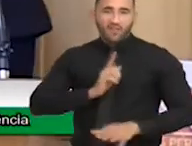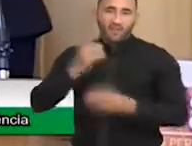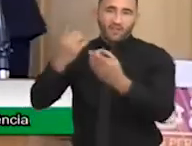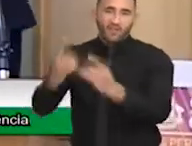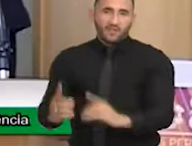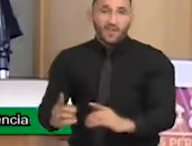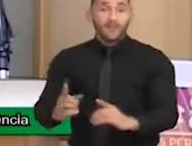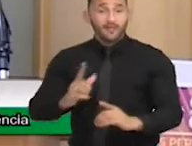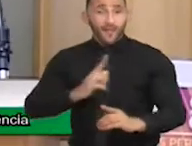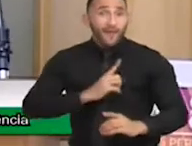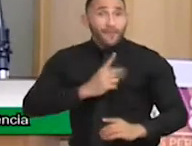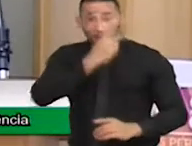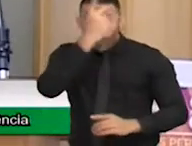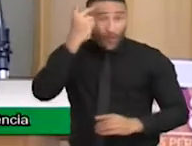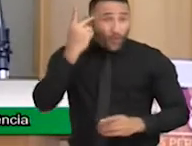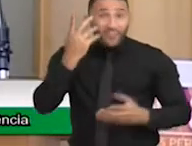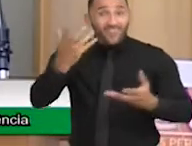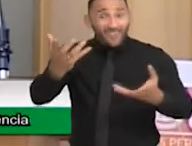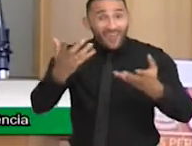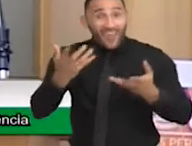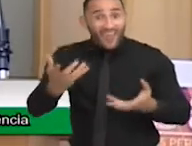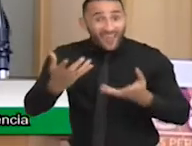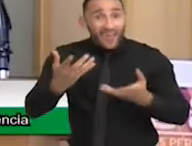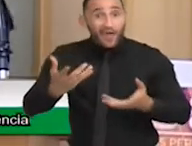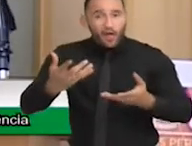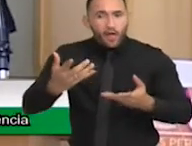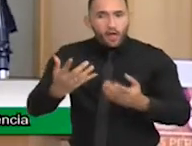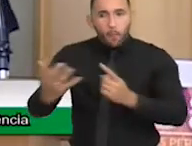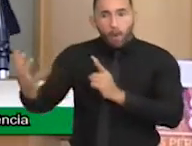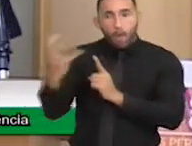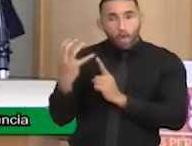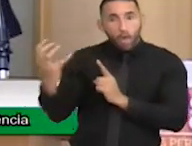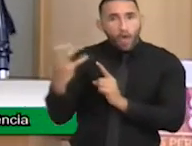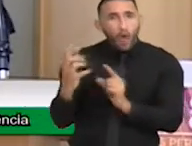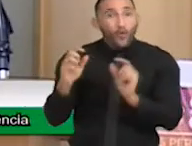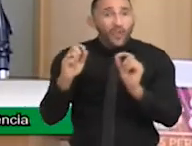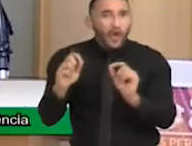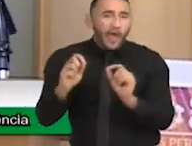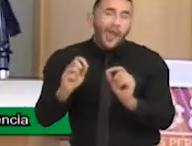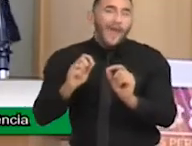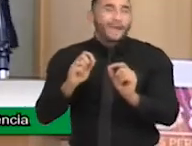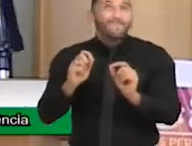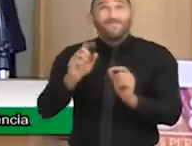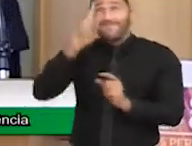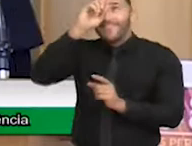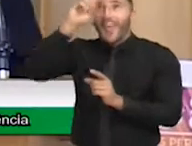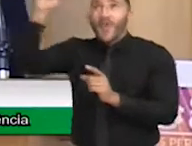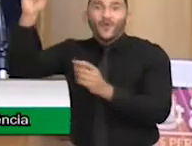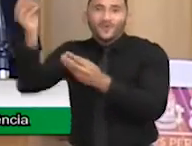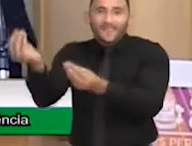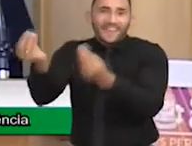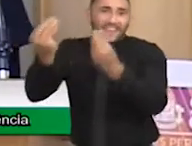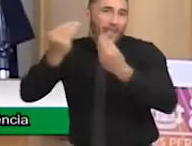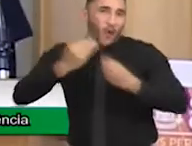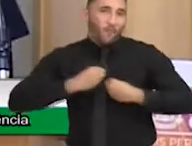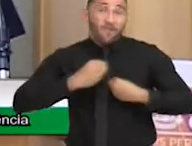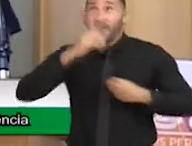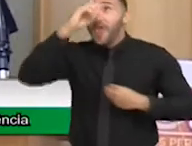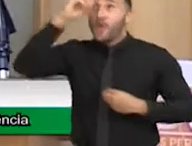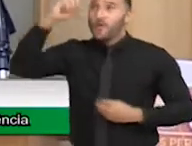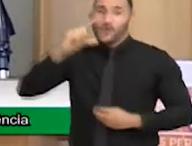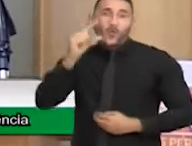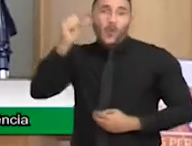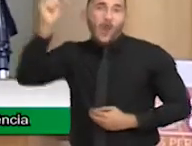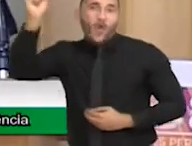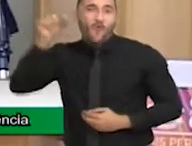me convencer, nos convencer, que isso é um propósito de Deus, que Deus nos chamou para ser uma mãe